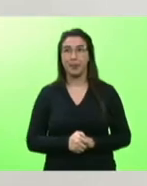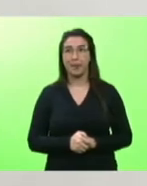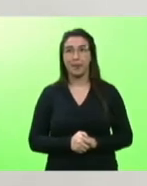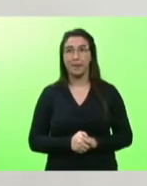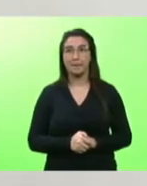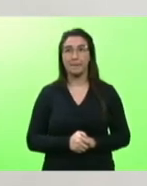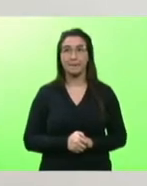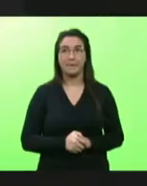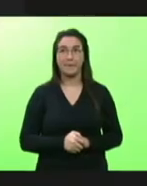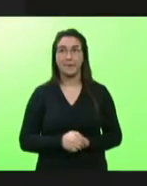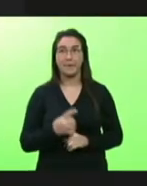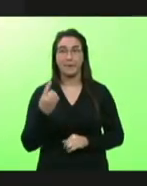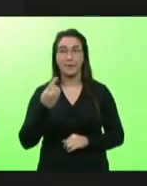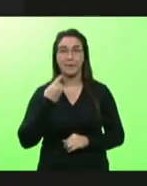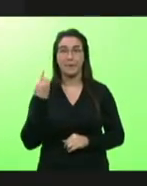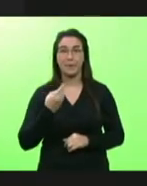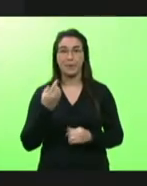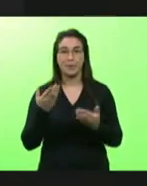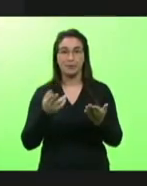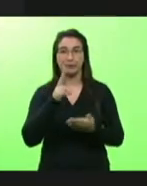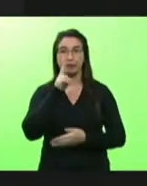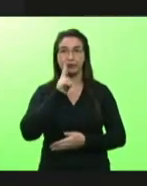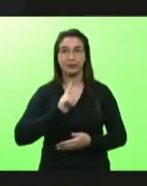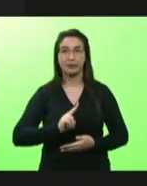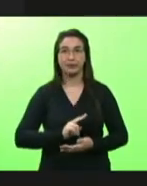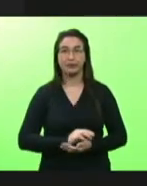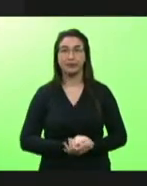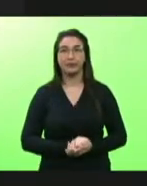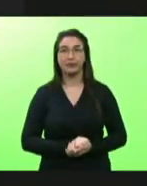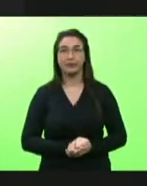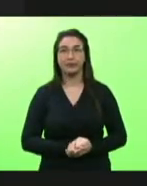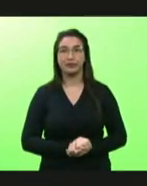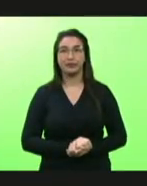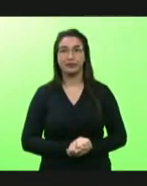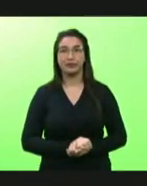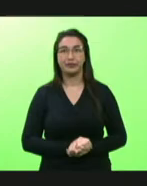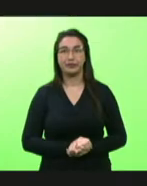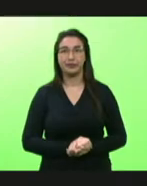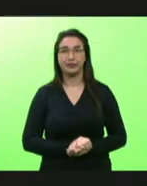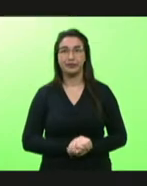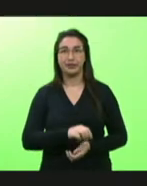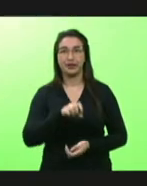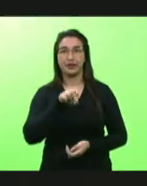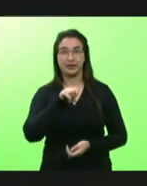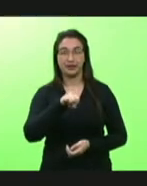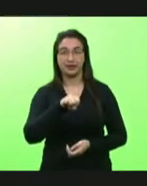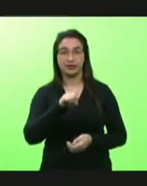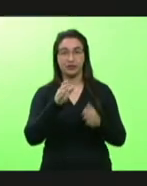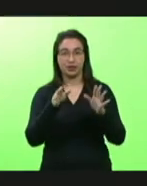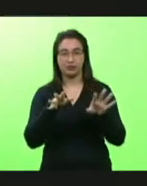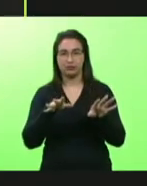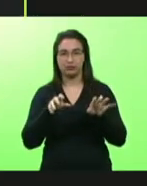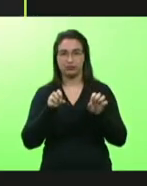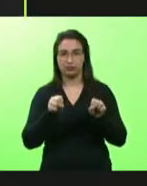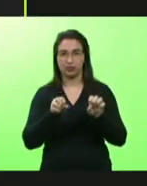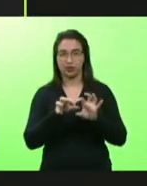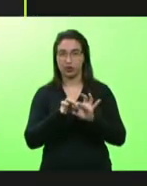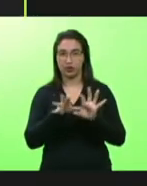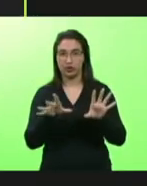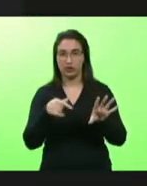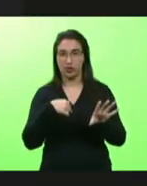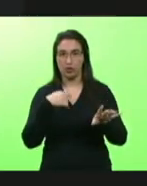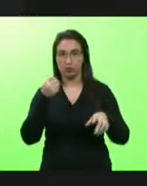deputado deputado Ivan Santos vossa excelência se vossa excelência me permitir uma parte